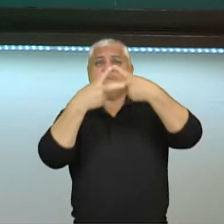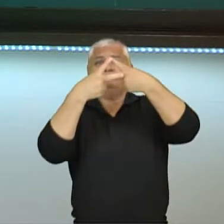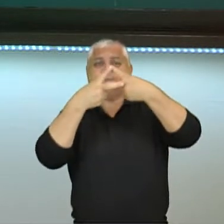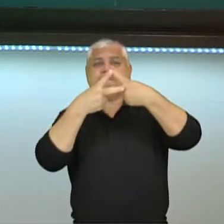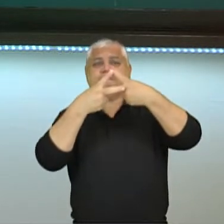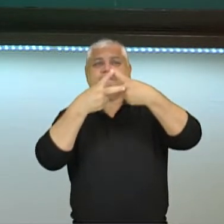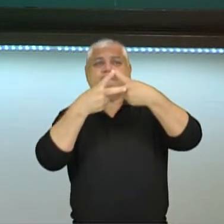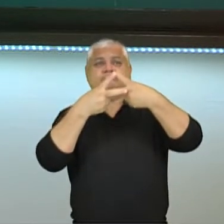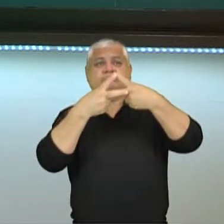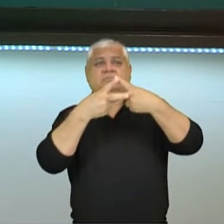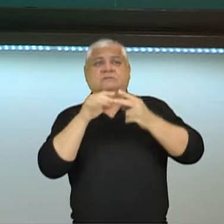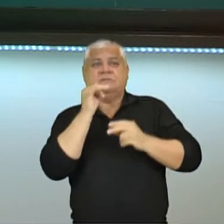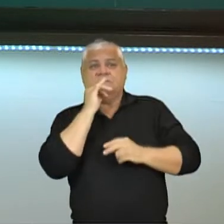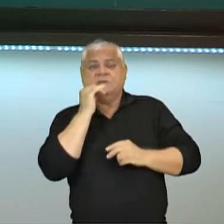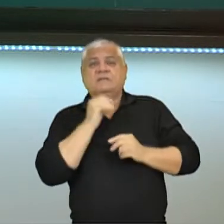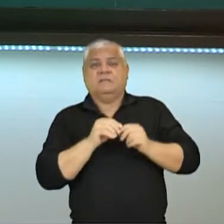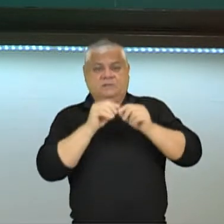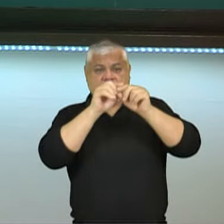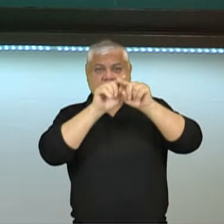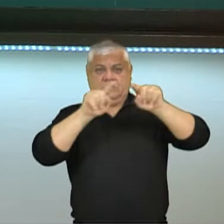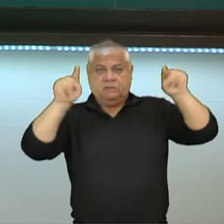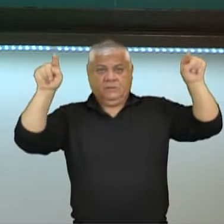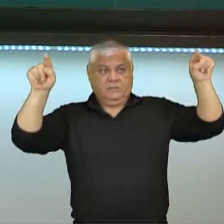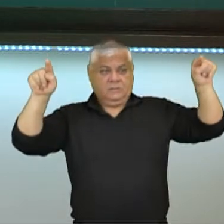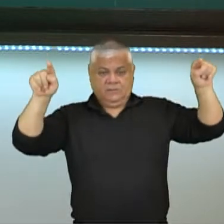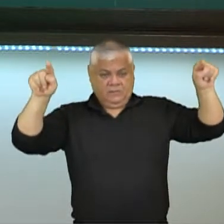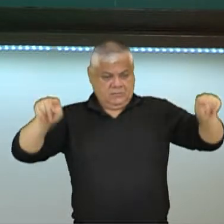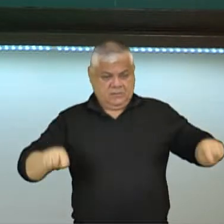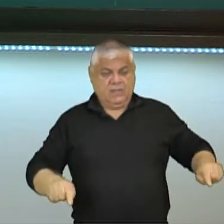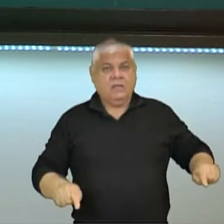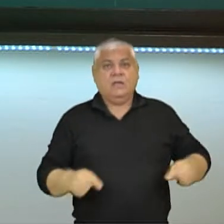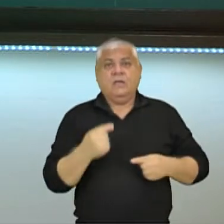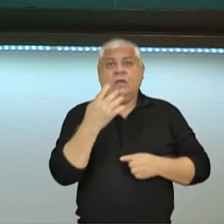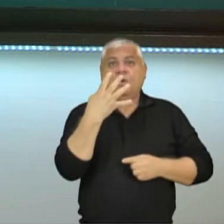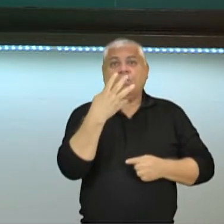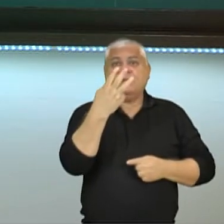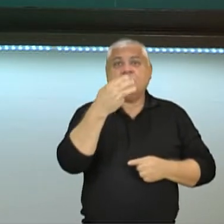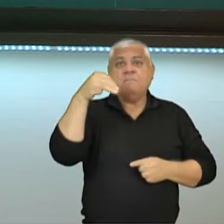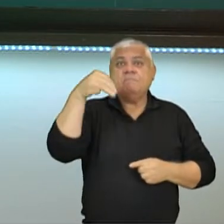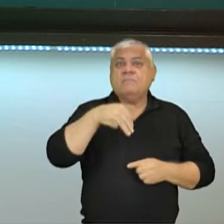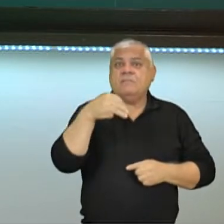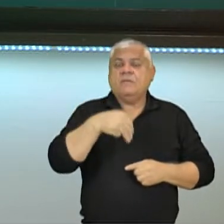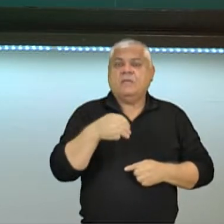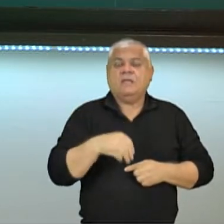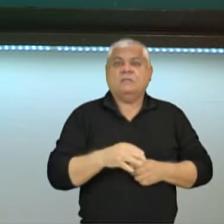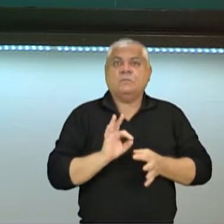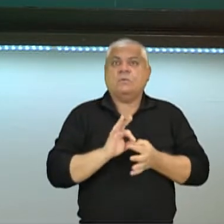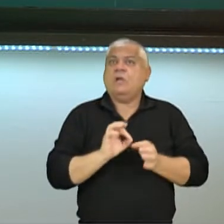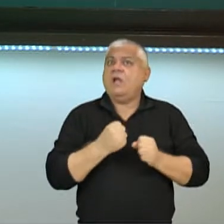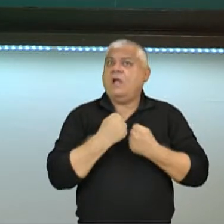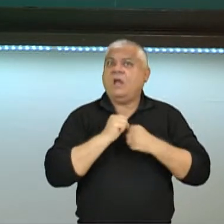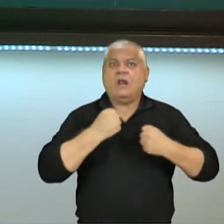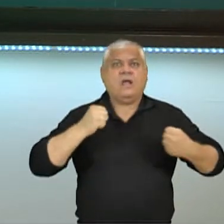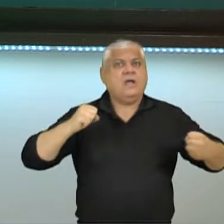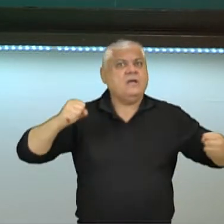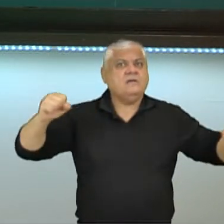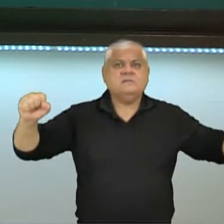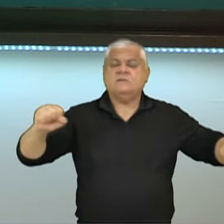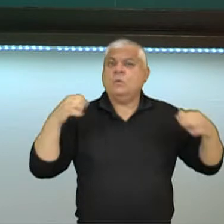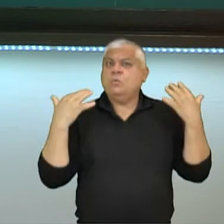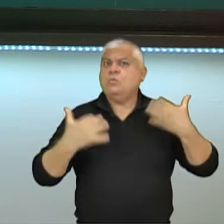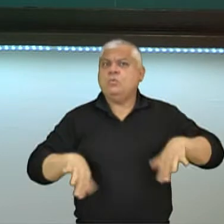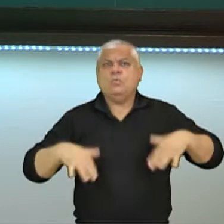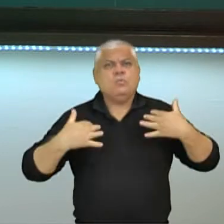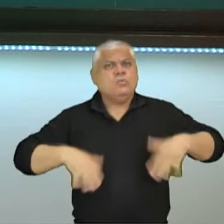arco fazendo o seu trabalho. Outra coisa, 43 metros. Gente, para o mundo antigo, 43 metros é como se um arranha-céu na época. É